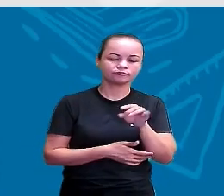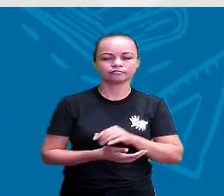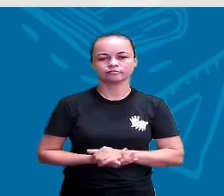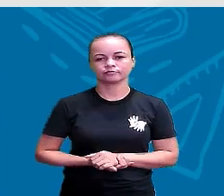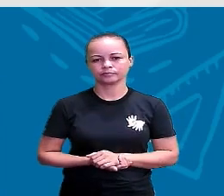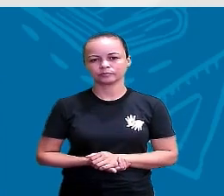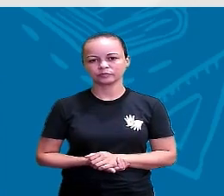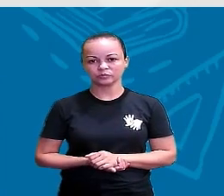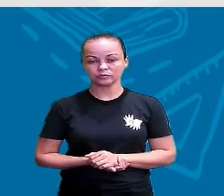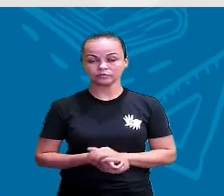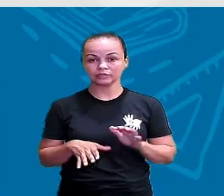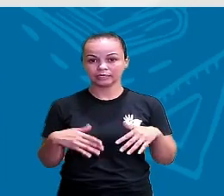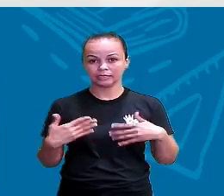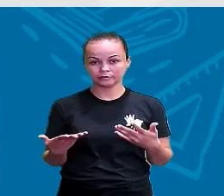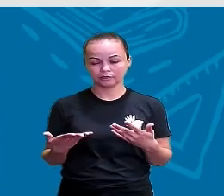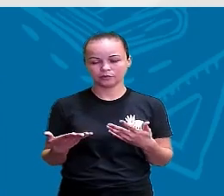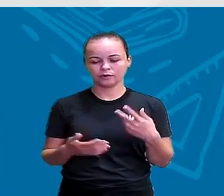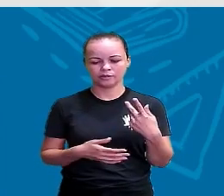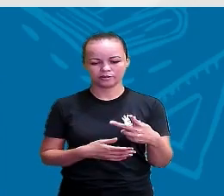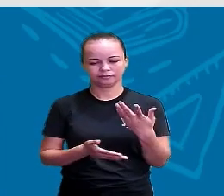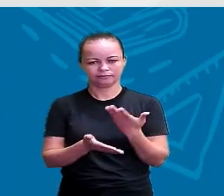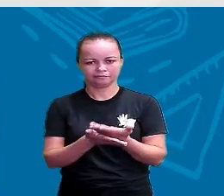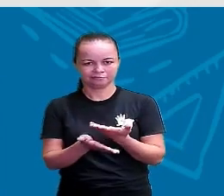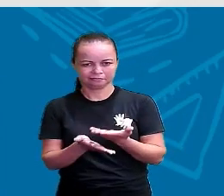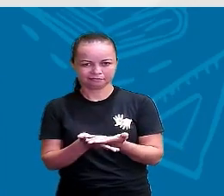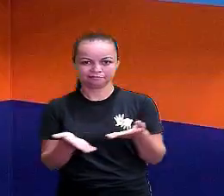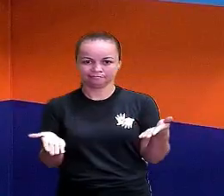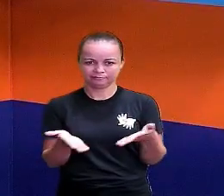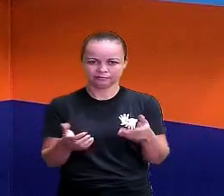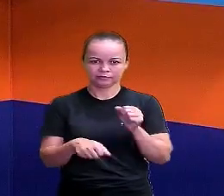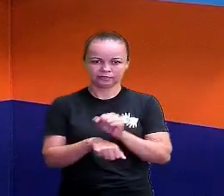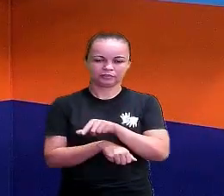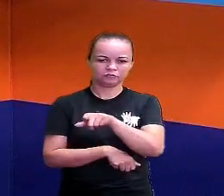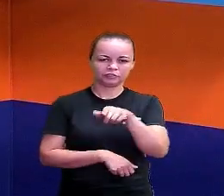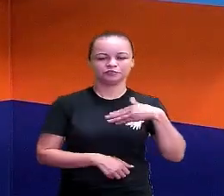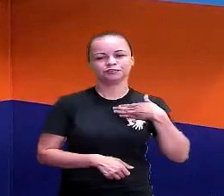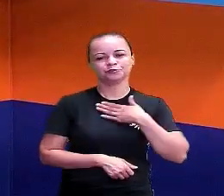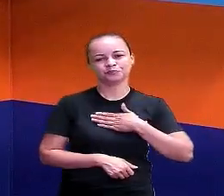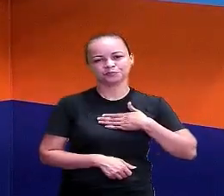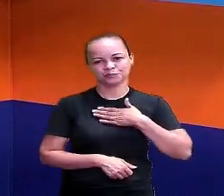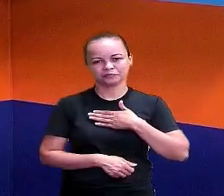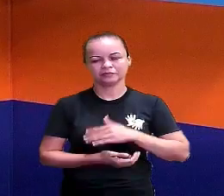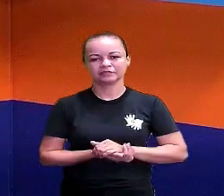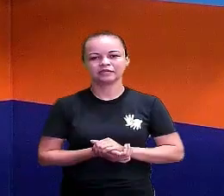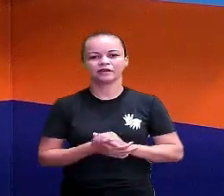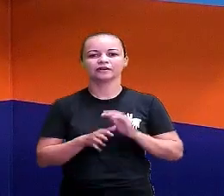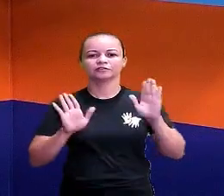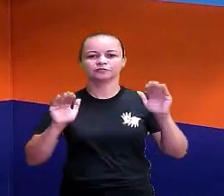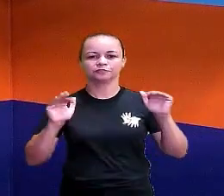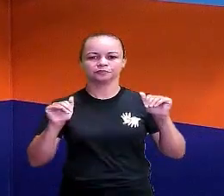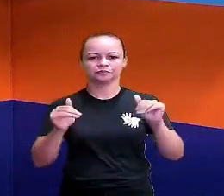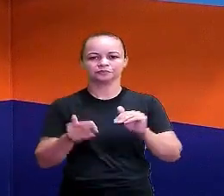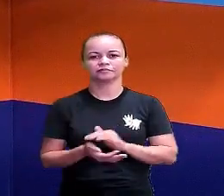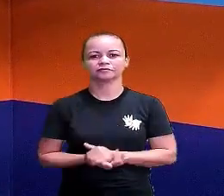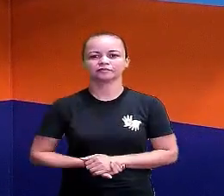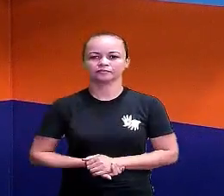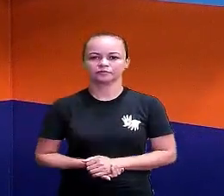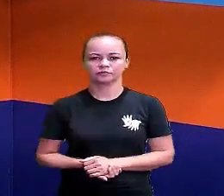Então, pessoal, essa foi a nossa aula de hoje, espero que vocês tenham gostado e até a próxima. Tchau!